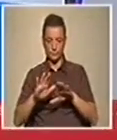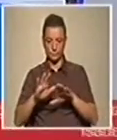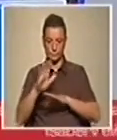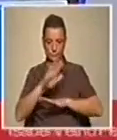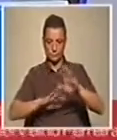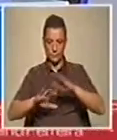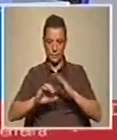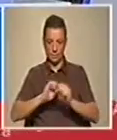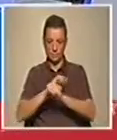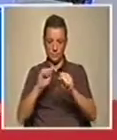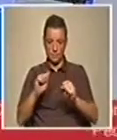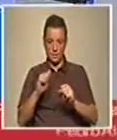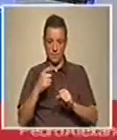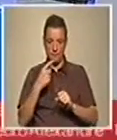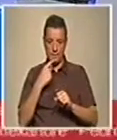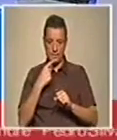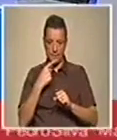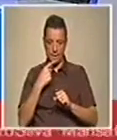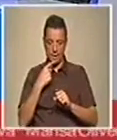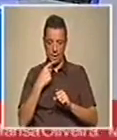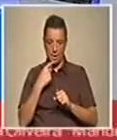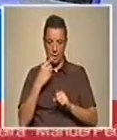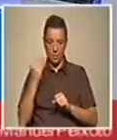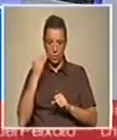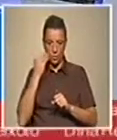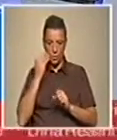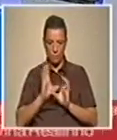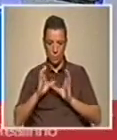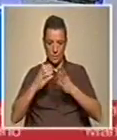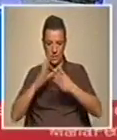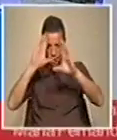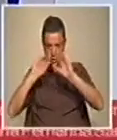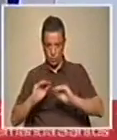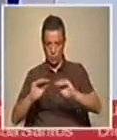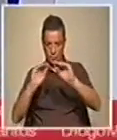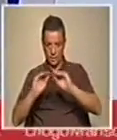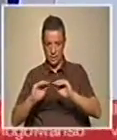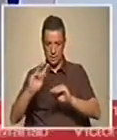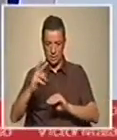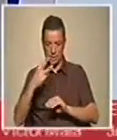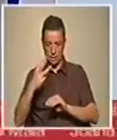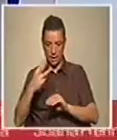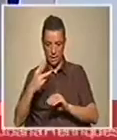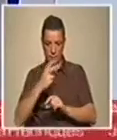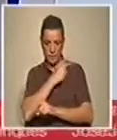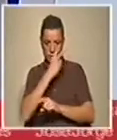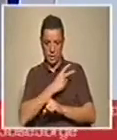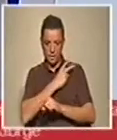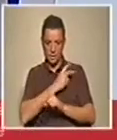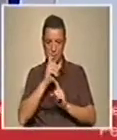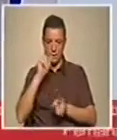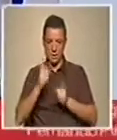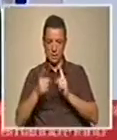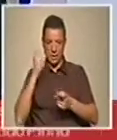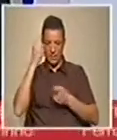última que era perceber na sua percepção, como é que as comunidades educativas à volta destas três universidades reagiram a esta